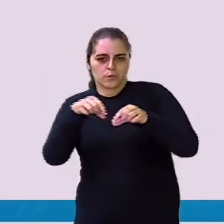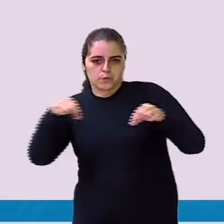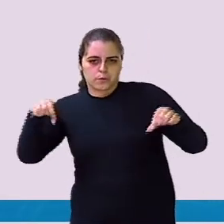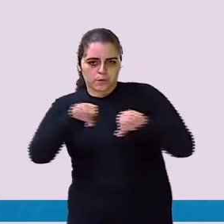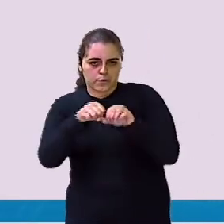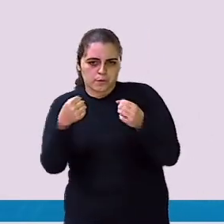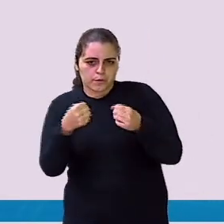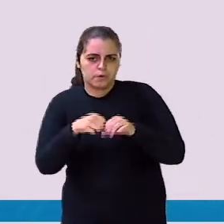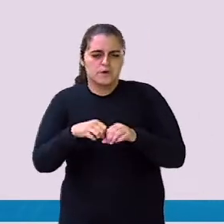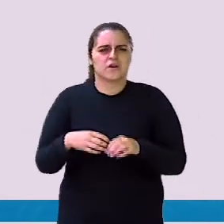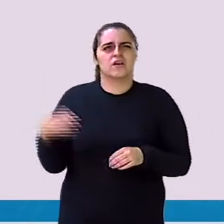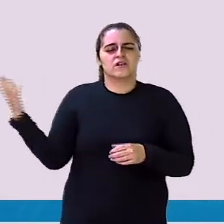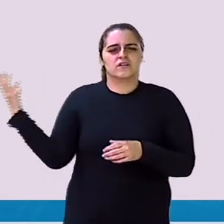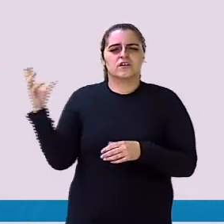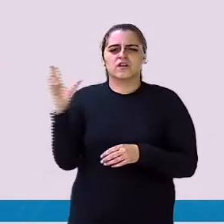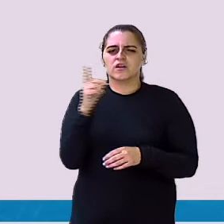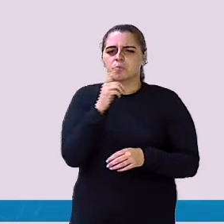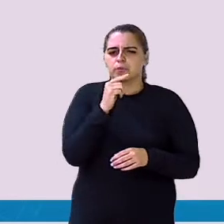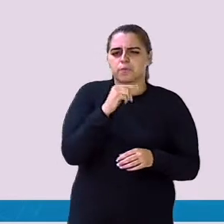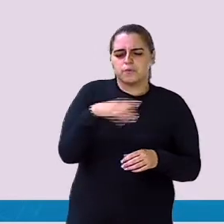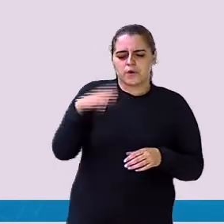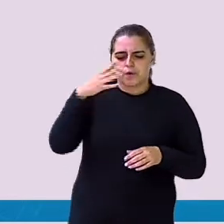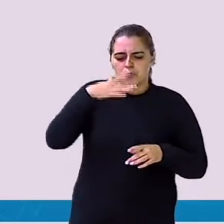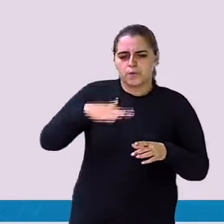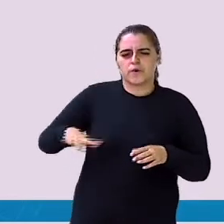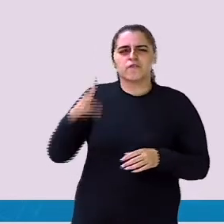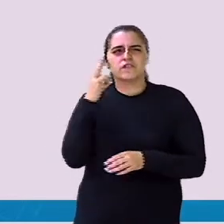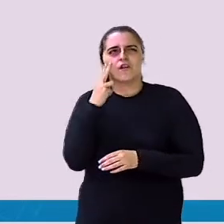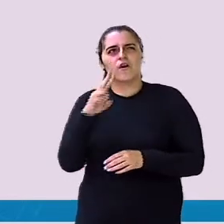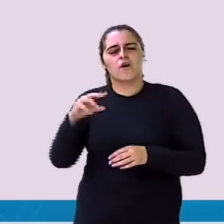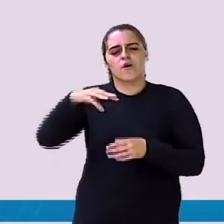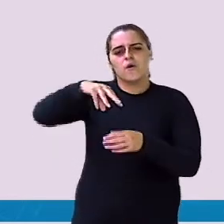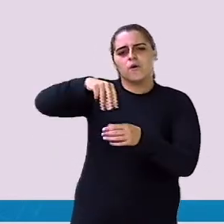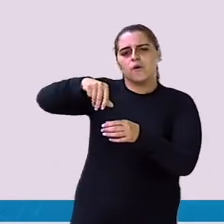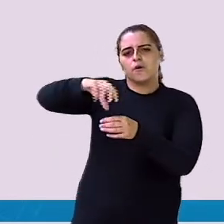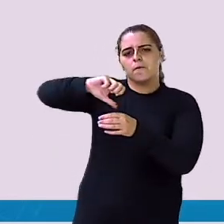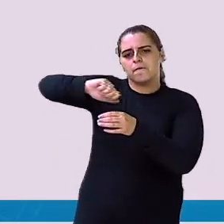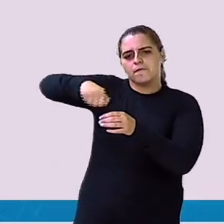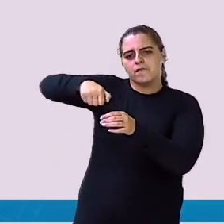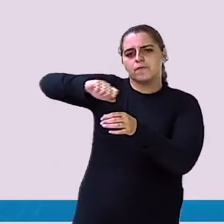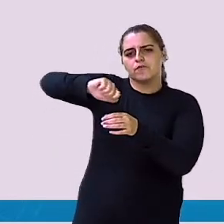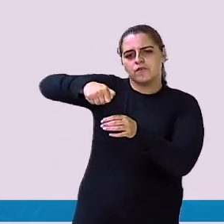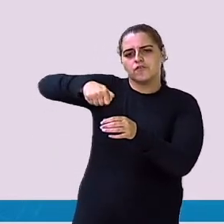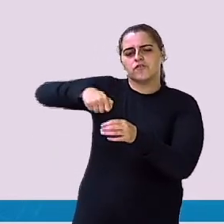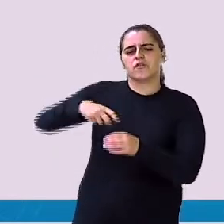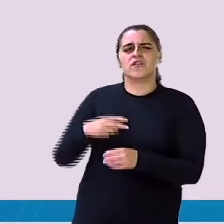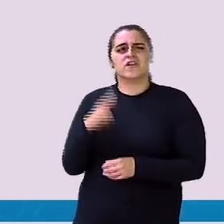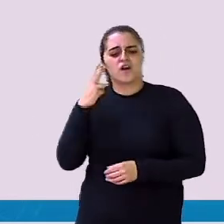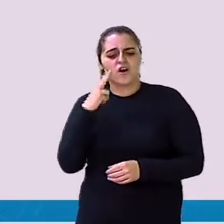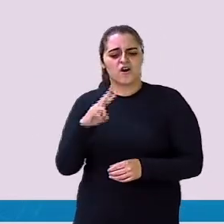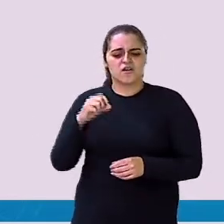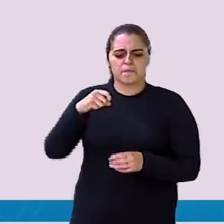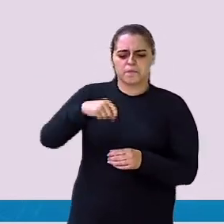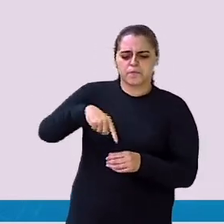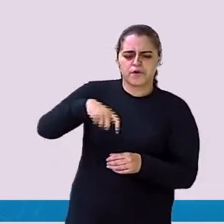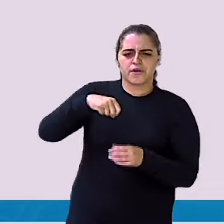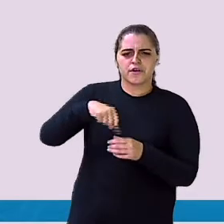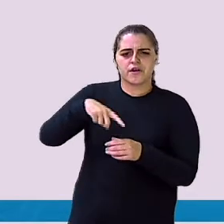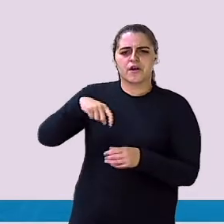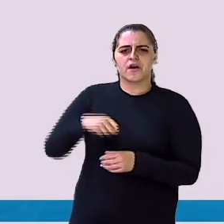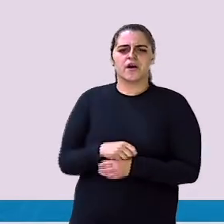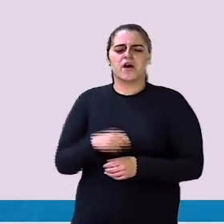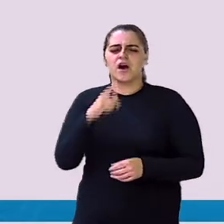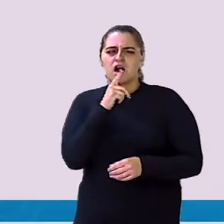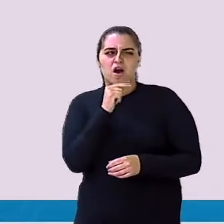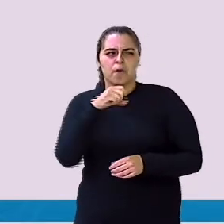desperdiça Muitos litros De água Você olha aquela torneira Só pingando ali Você acha que não tem problema Mas